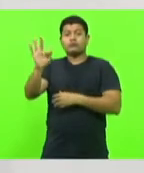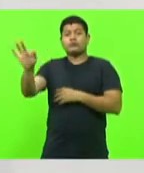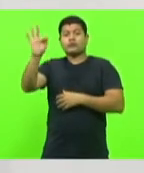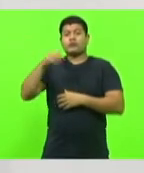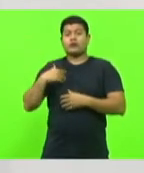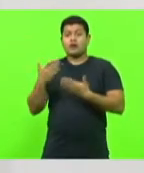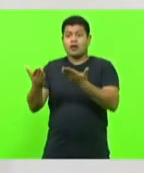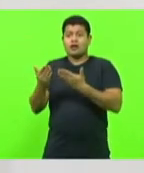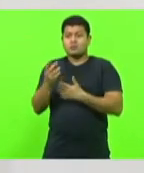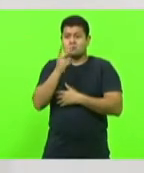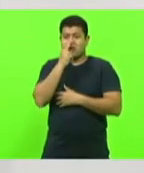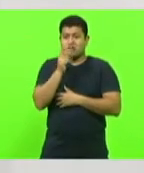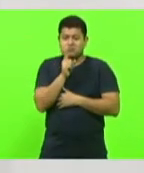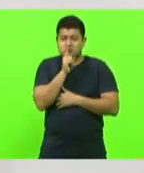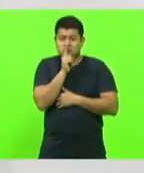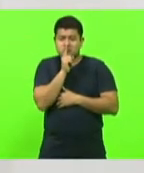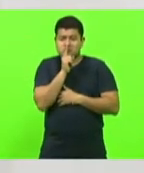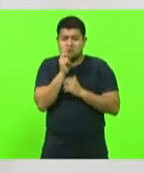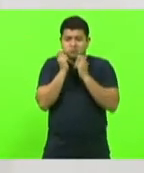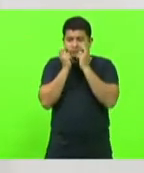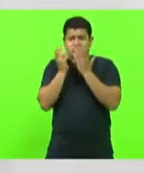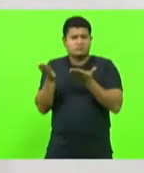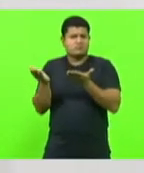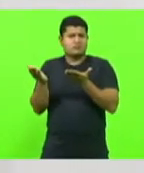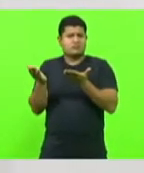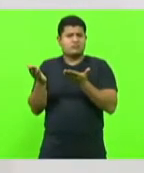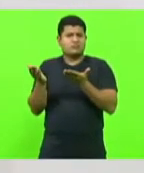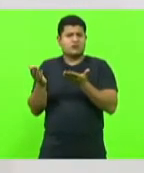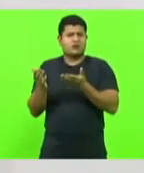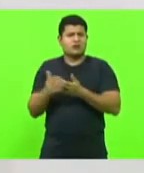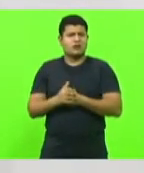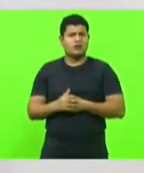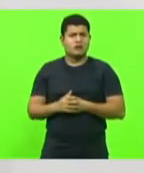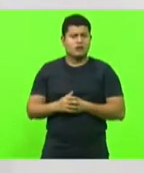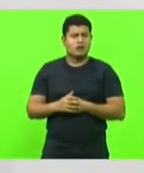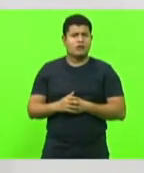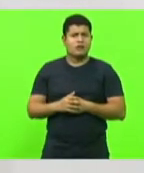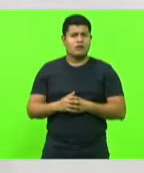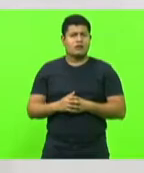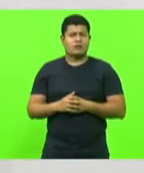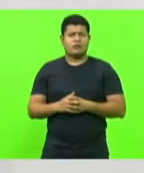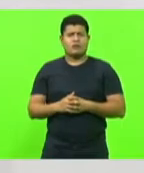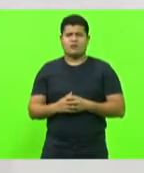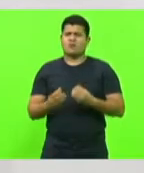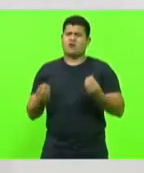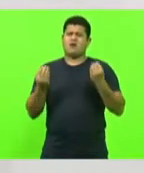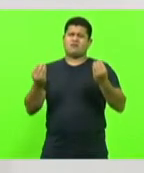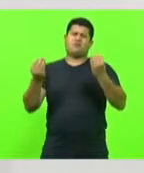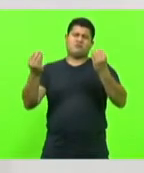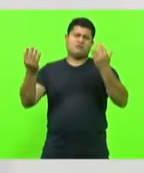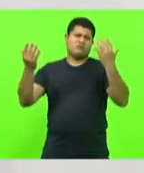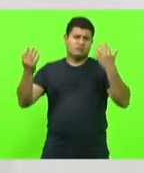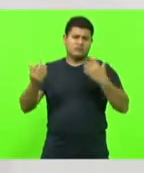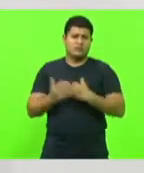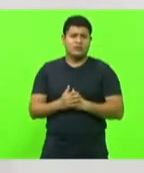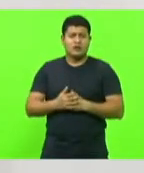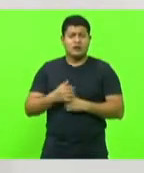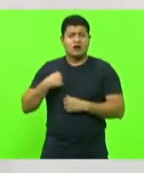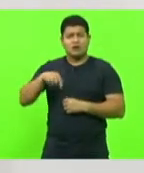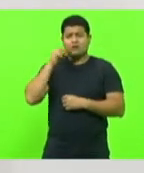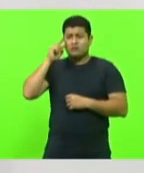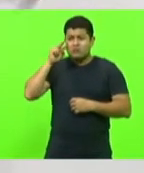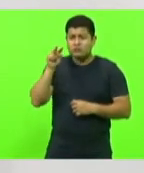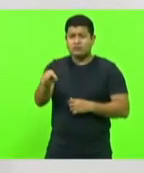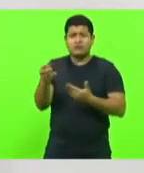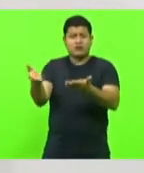orçamentária nas rodovias federais em Santa Catarina. Pelo amor de Deus, gente, vamos olhar a infraestrutura